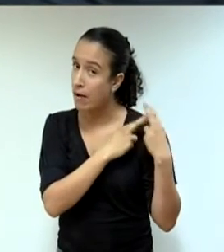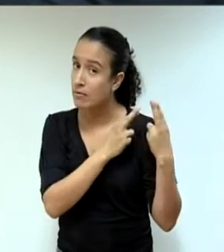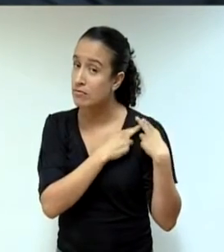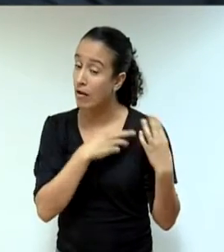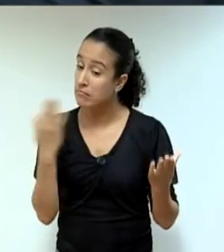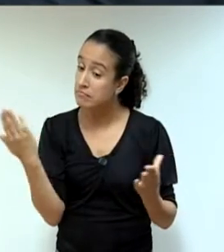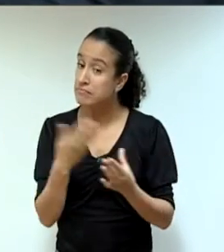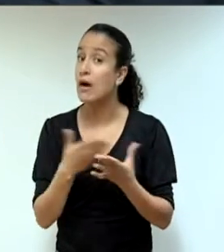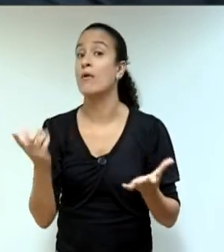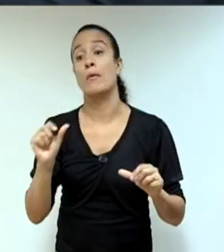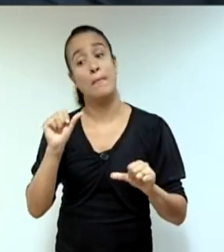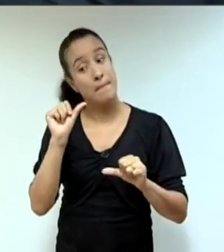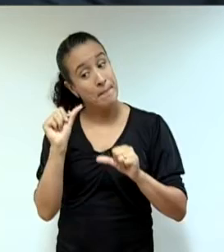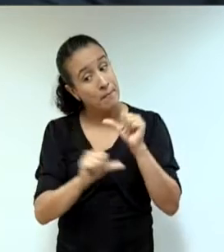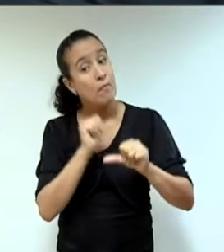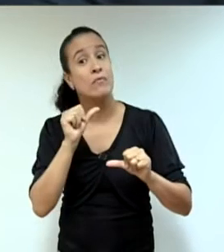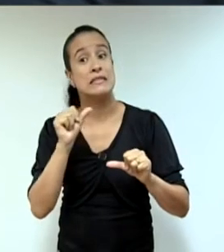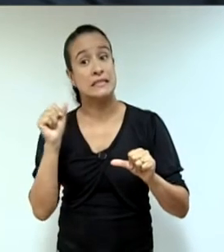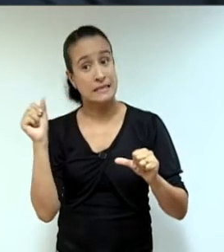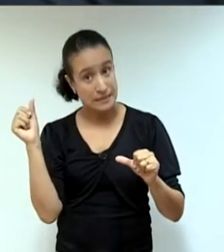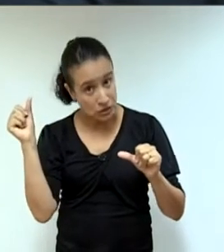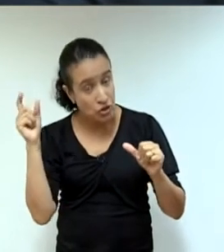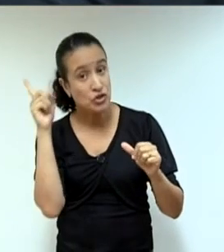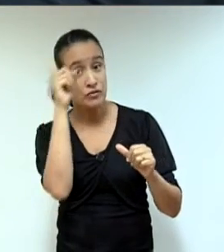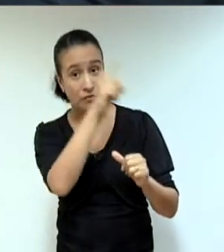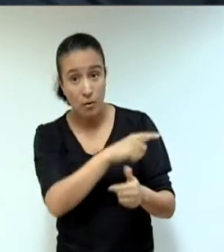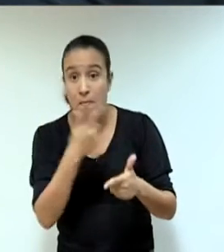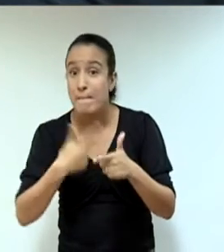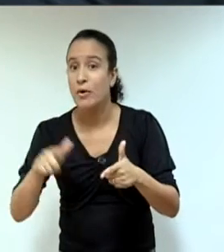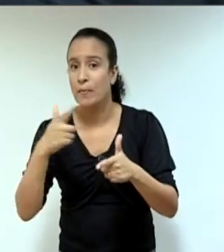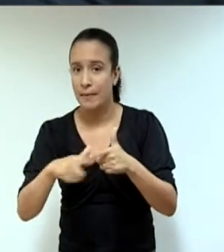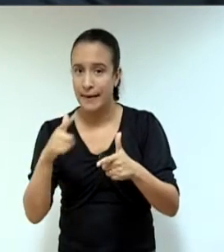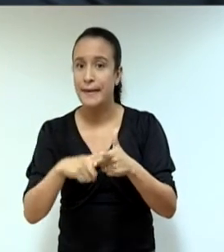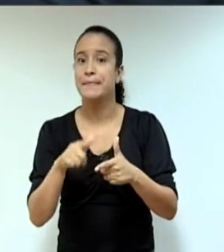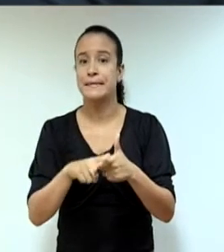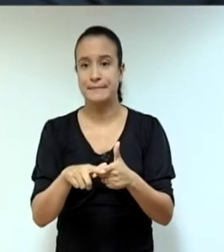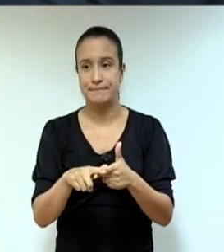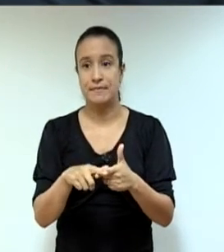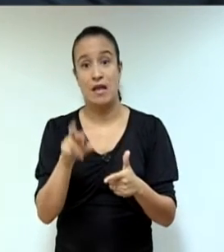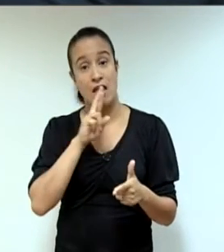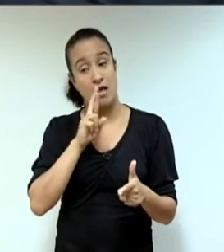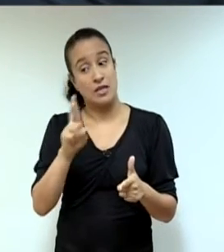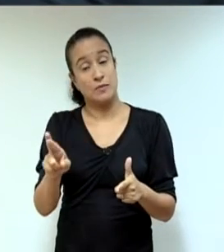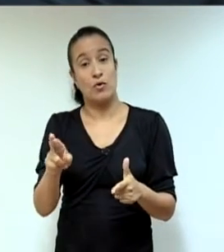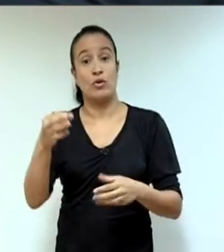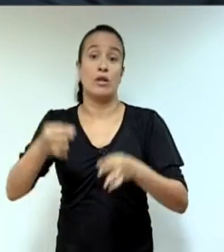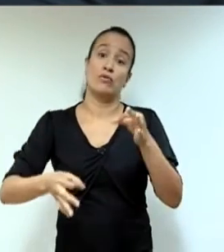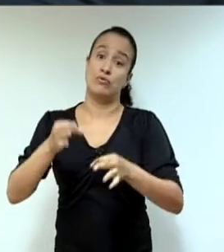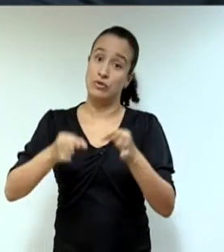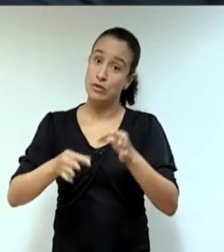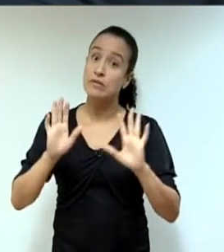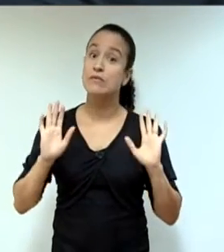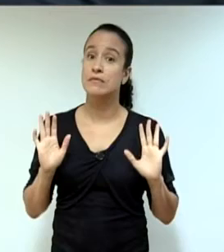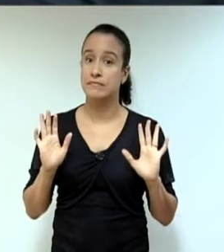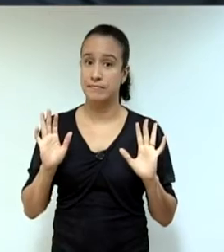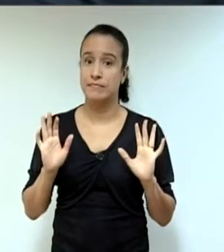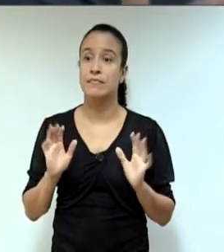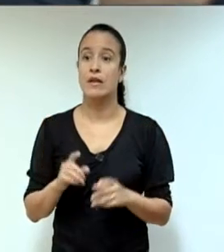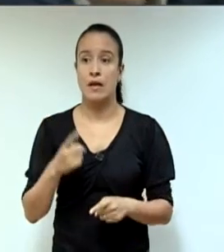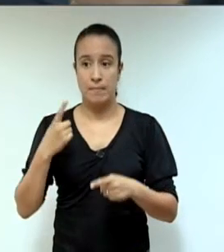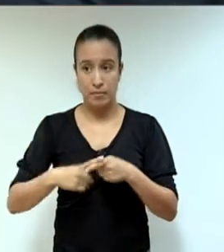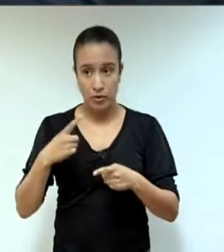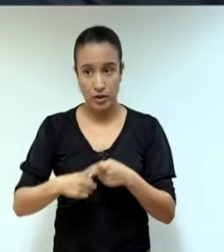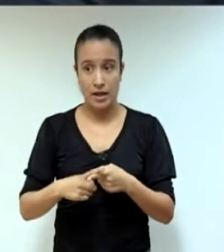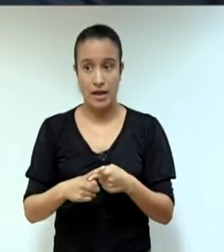improbidade administrativa no âmbito cível, como pode até, inclusive, responder também no âmbito criminal. Porque